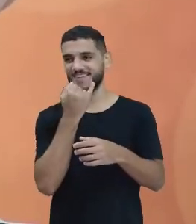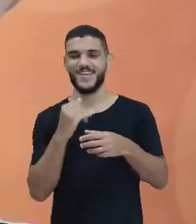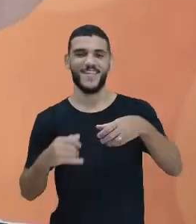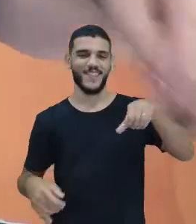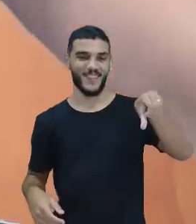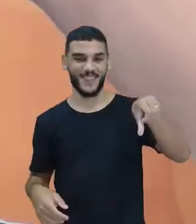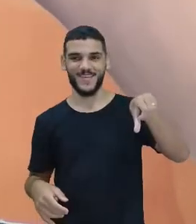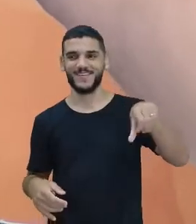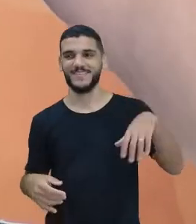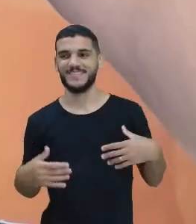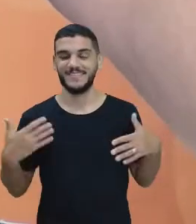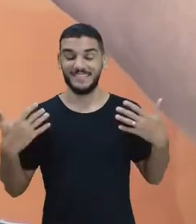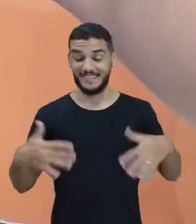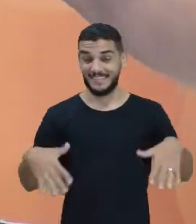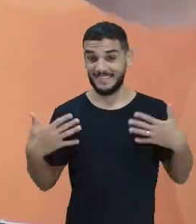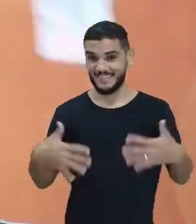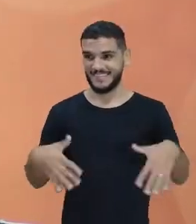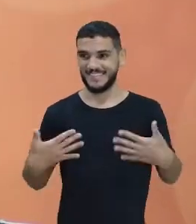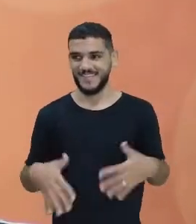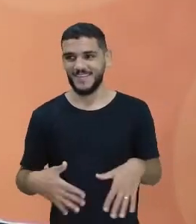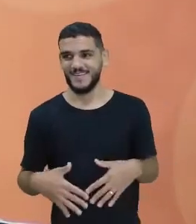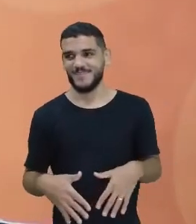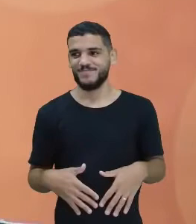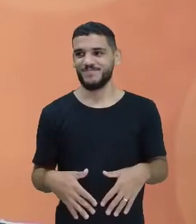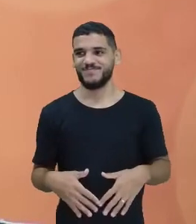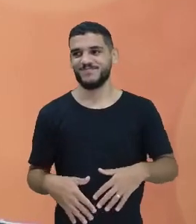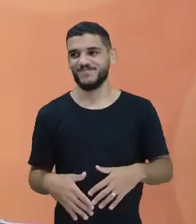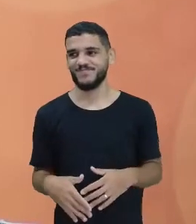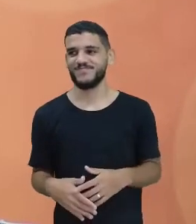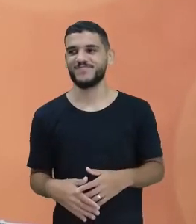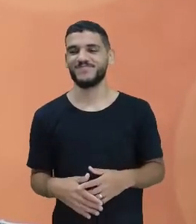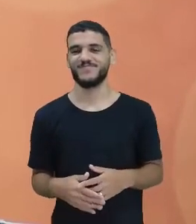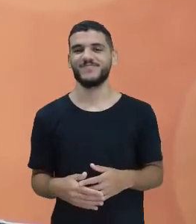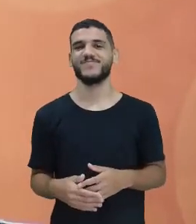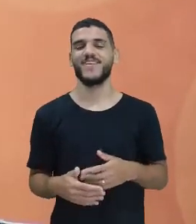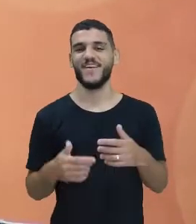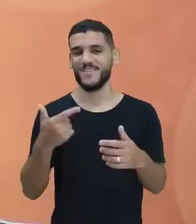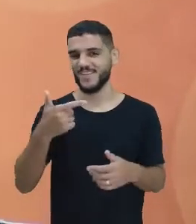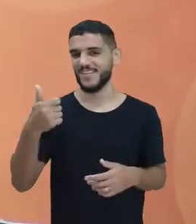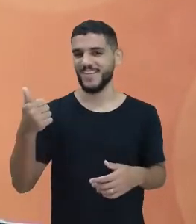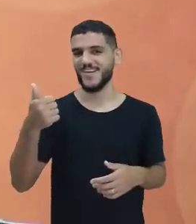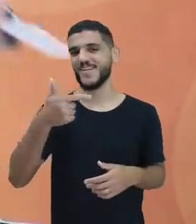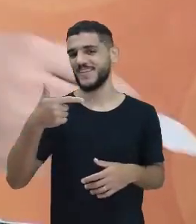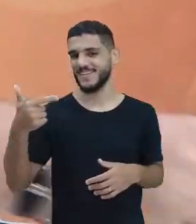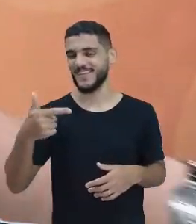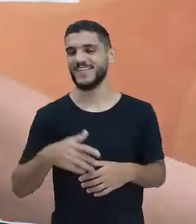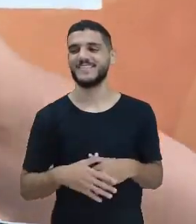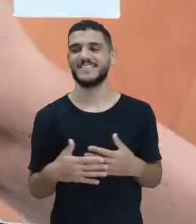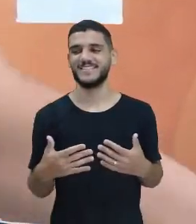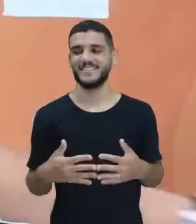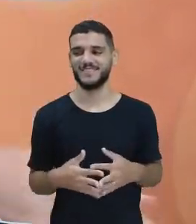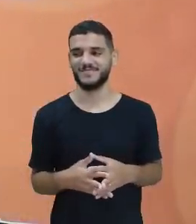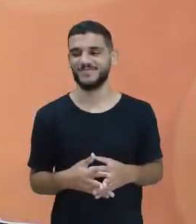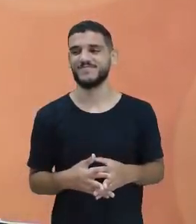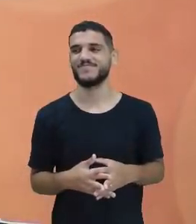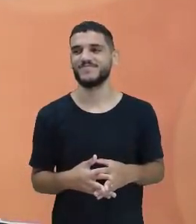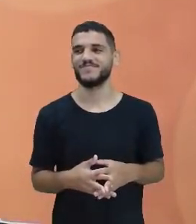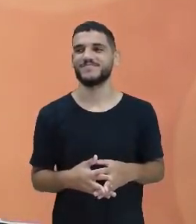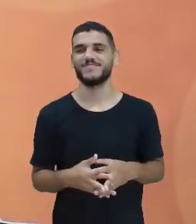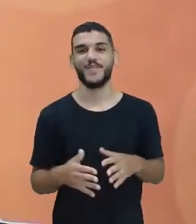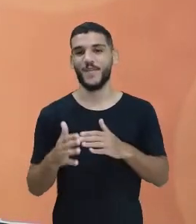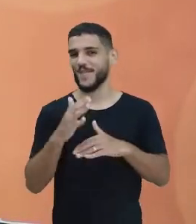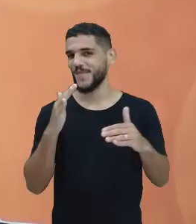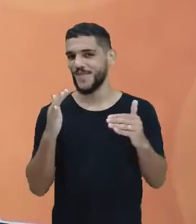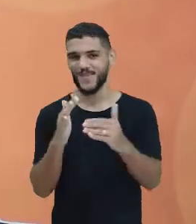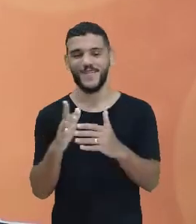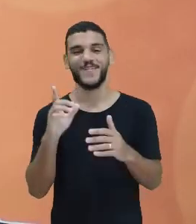Minha, não é? E eu fiz a alguma coisa errada aí. Eu peguei vinte e um, vinte e dois, olha. E vinte e oito. Minha, tudo na casa